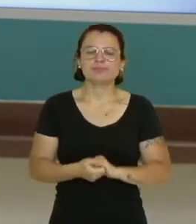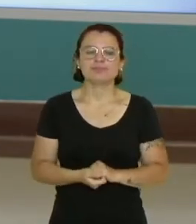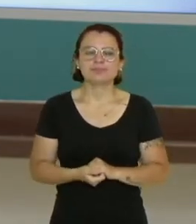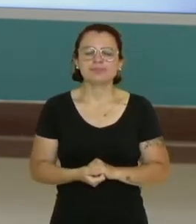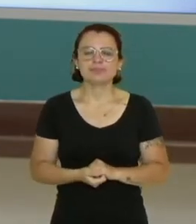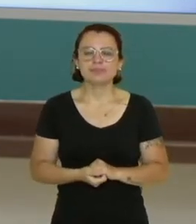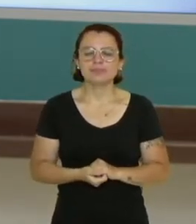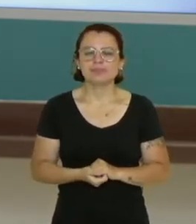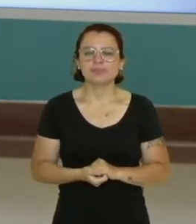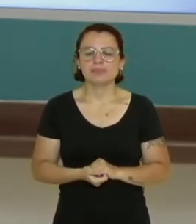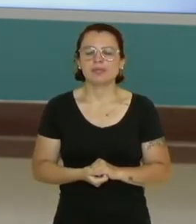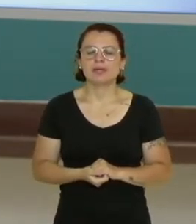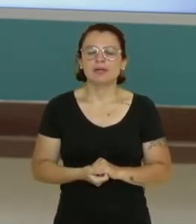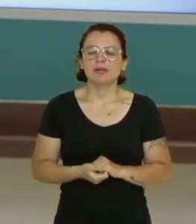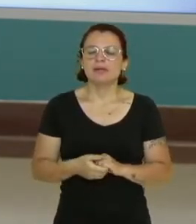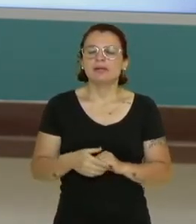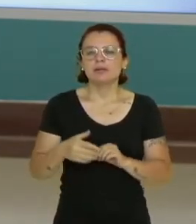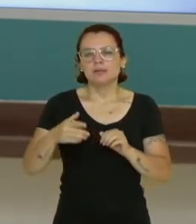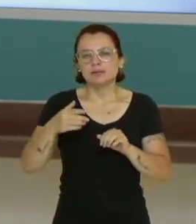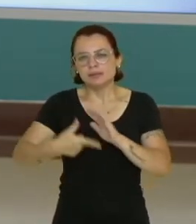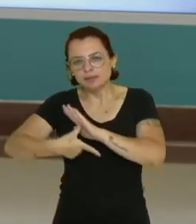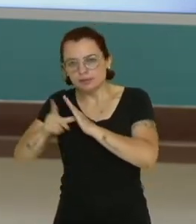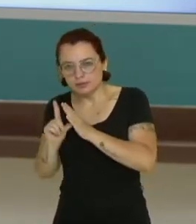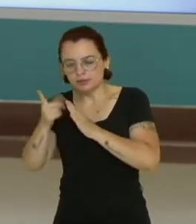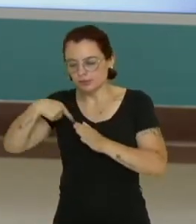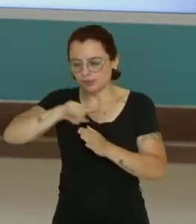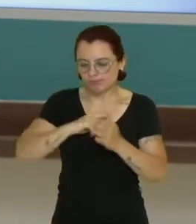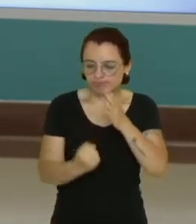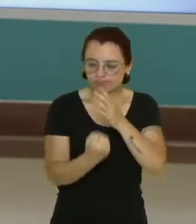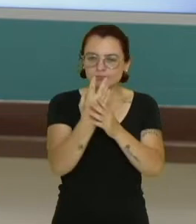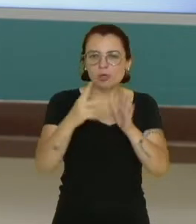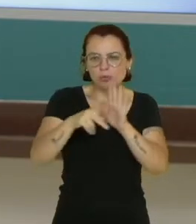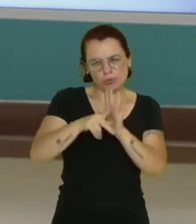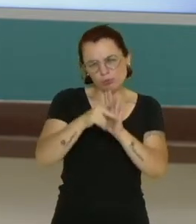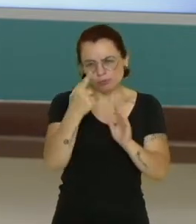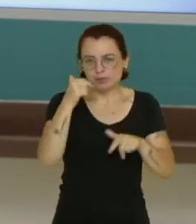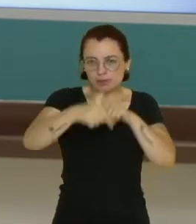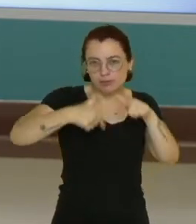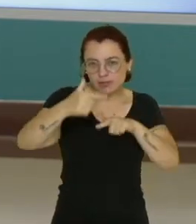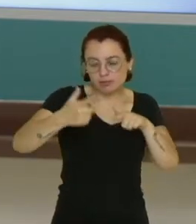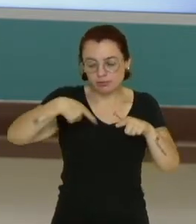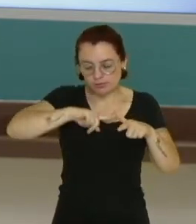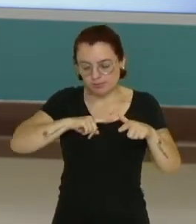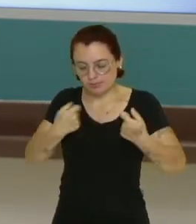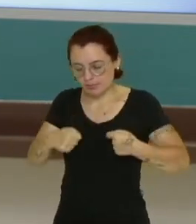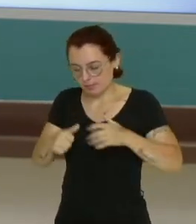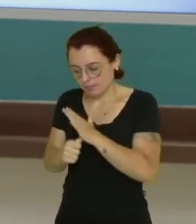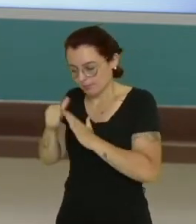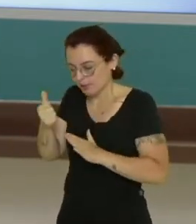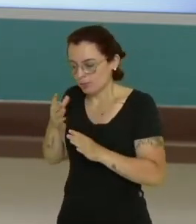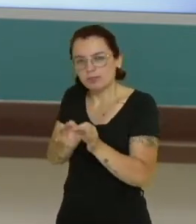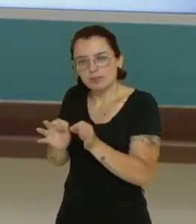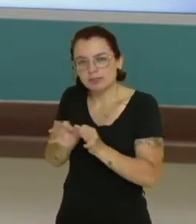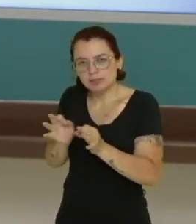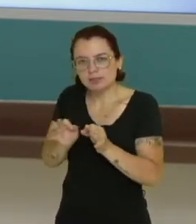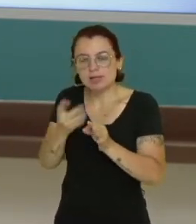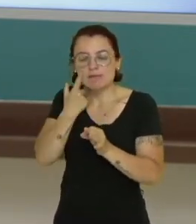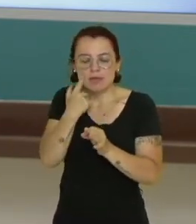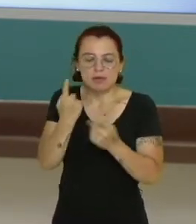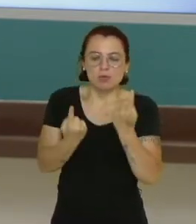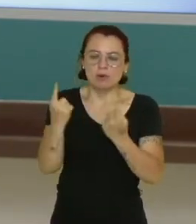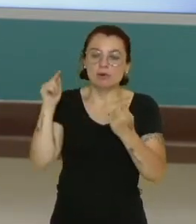esperado, a gente tem que fazer um planejamento, identificando quais são as fases dela que nós vamos ter que passar, qual o objetivo que nós